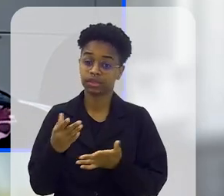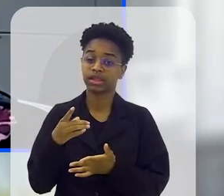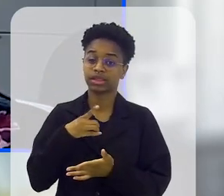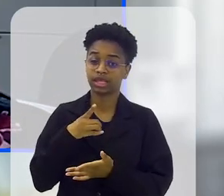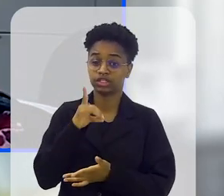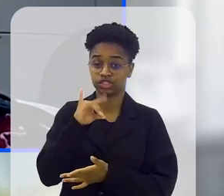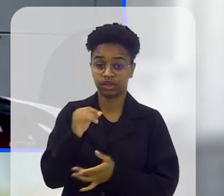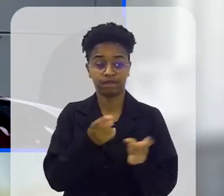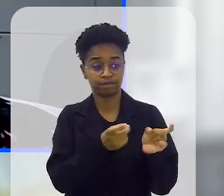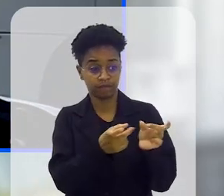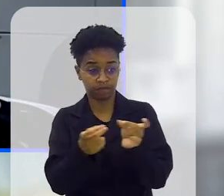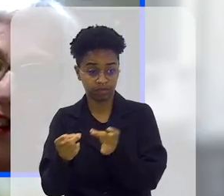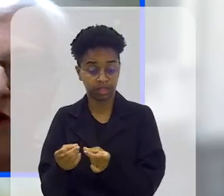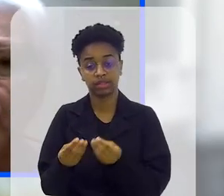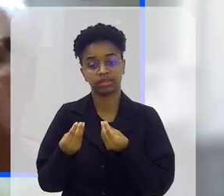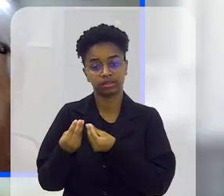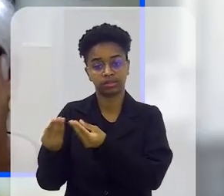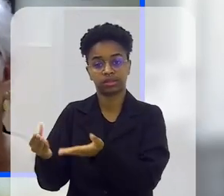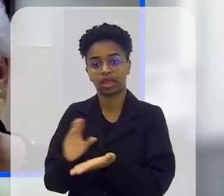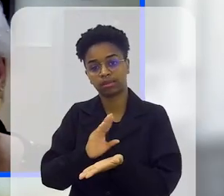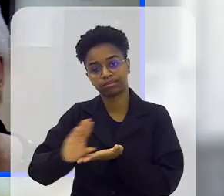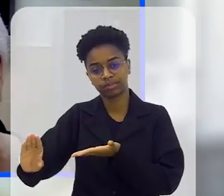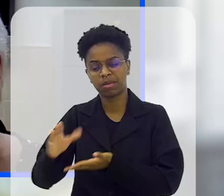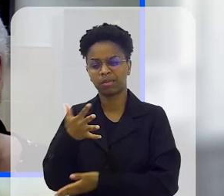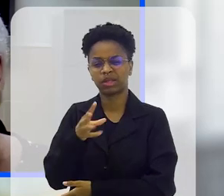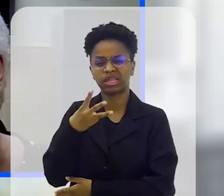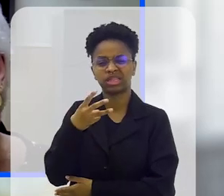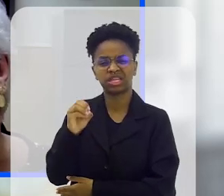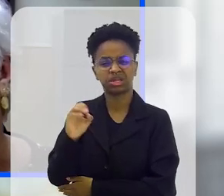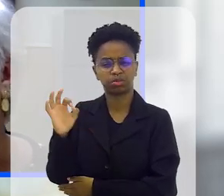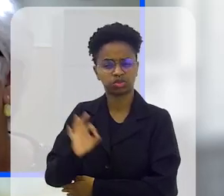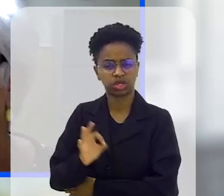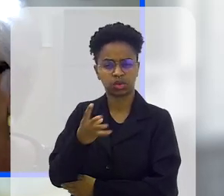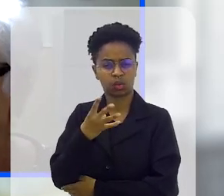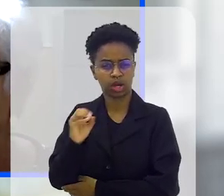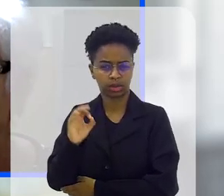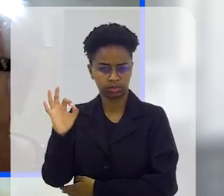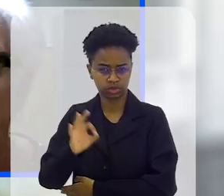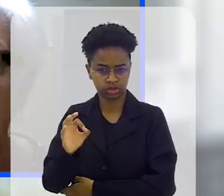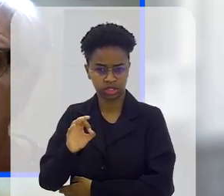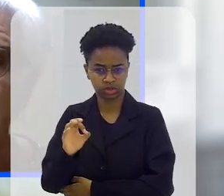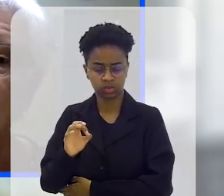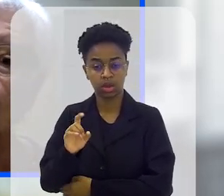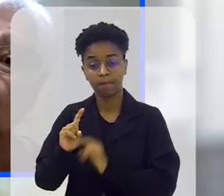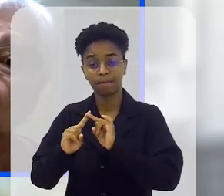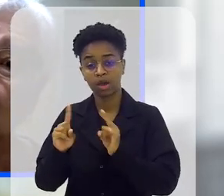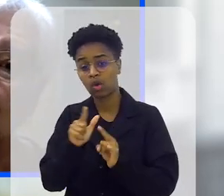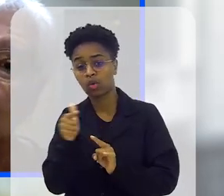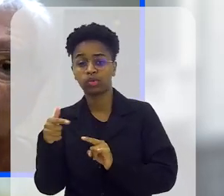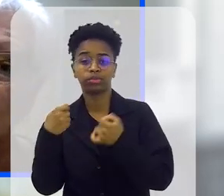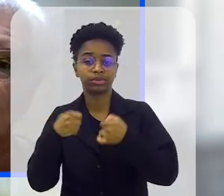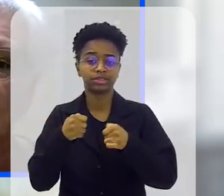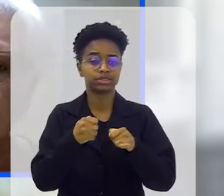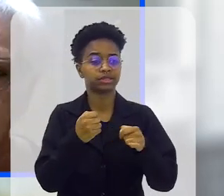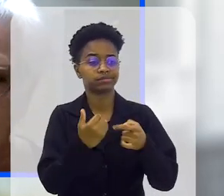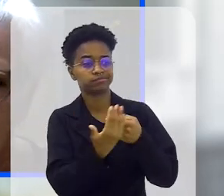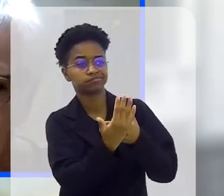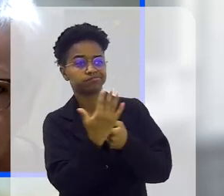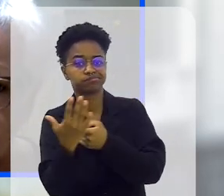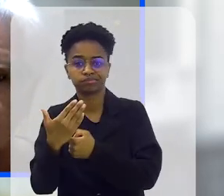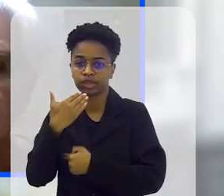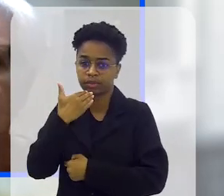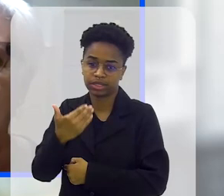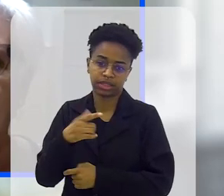decidir, toda arrecadada para a gente, que corresponde a 30%, 40%. O resto, nós temos que buscar recursos de outras